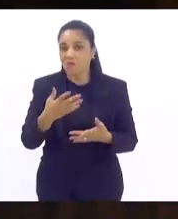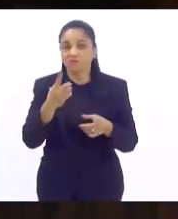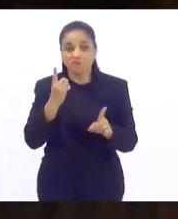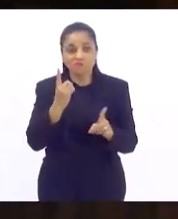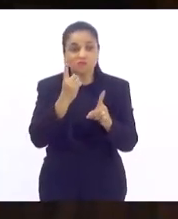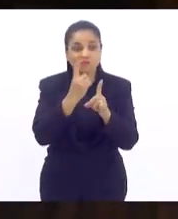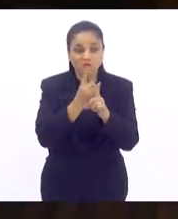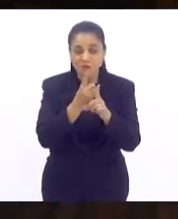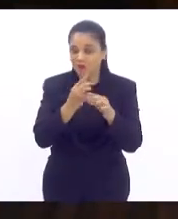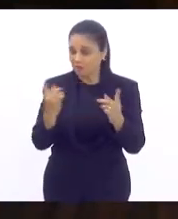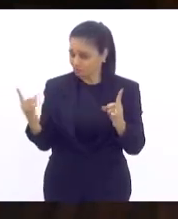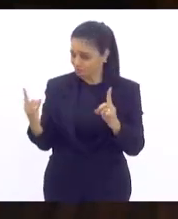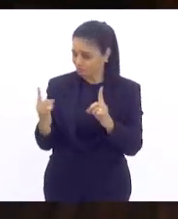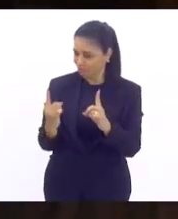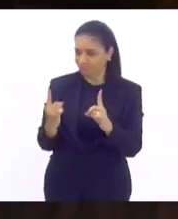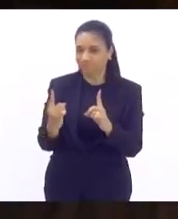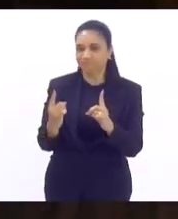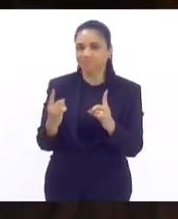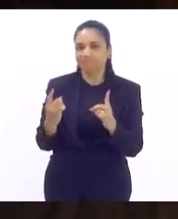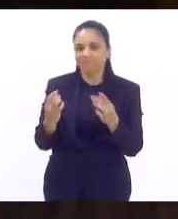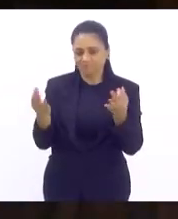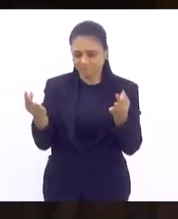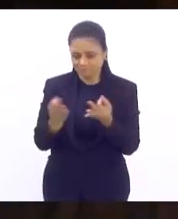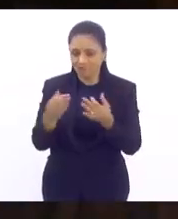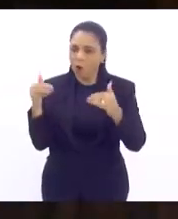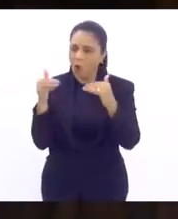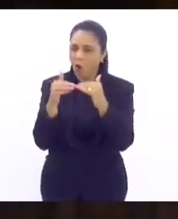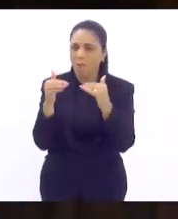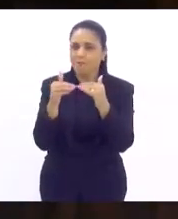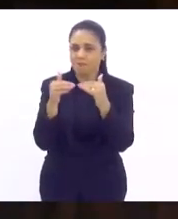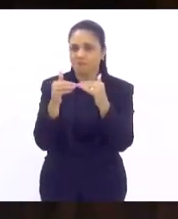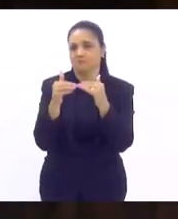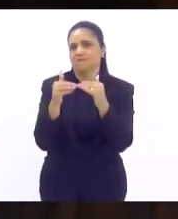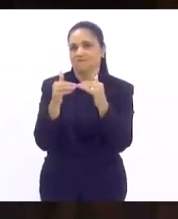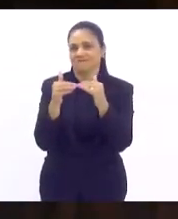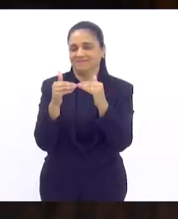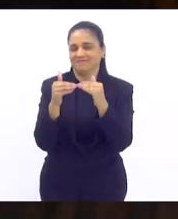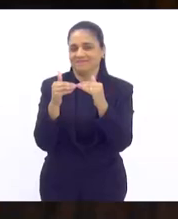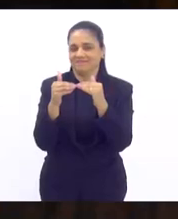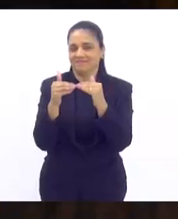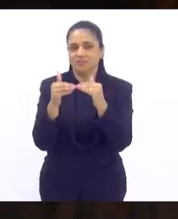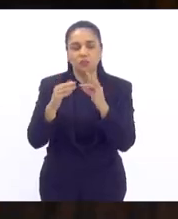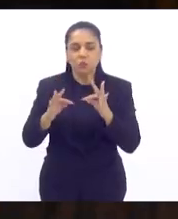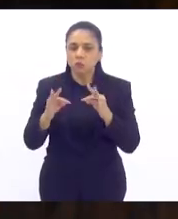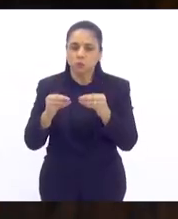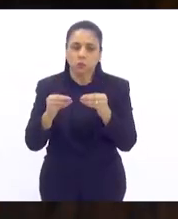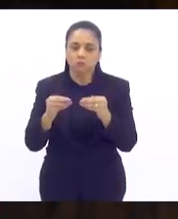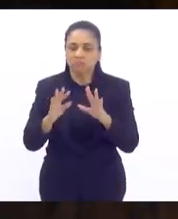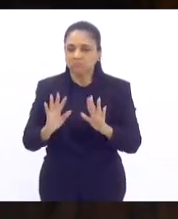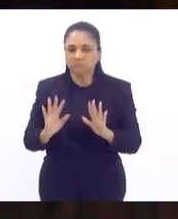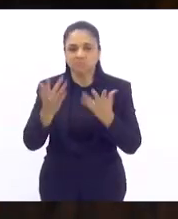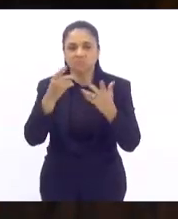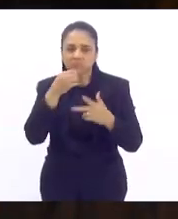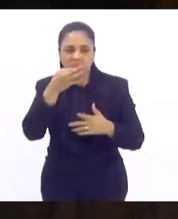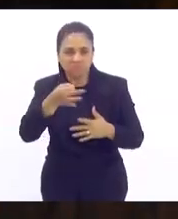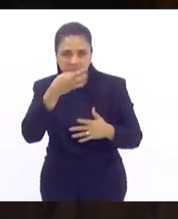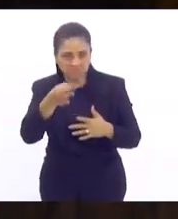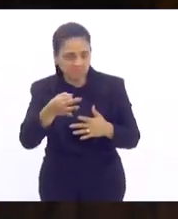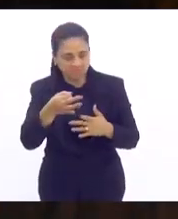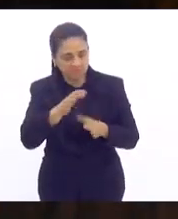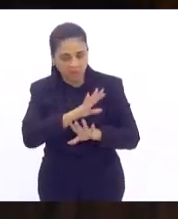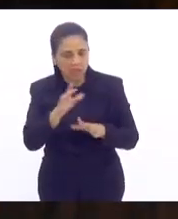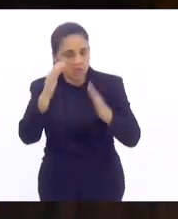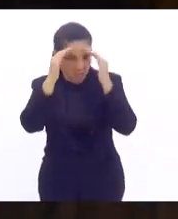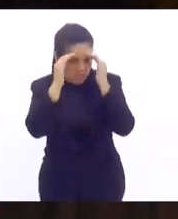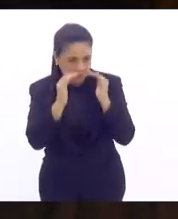consenso no parlamento, apesar de ser legítimo, toda manifestação dos parlamentares é legítima dentro